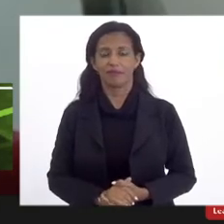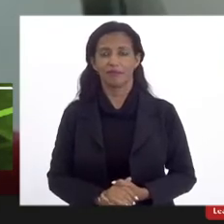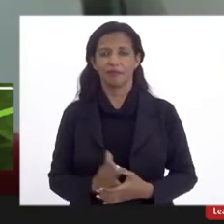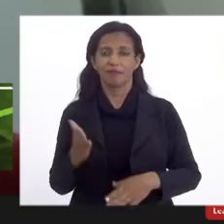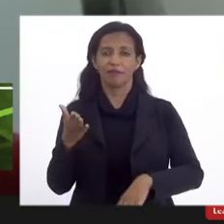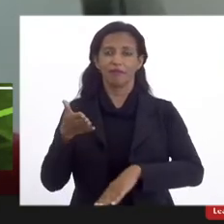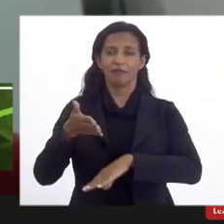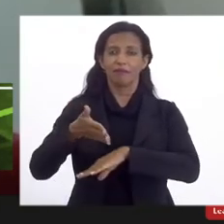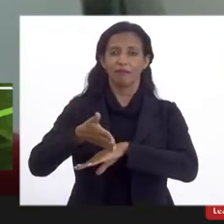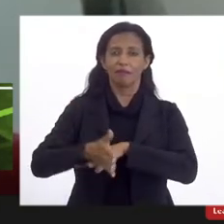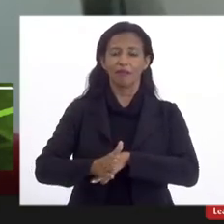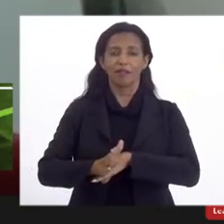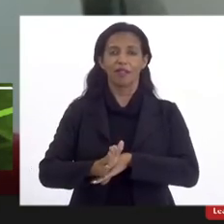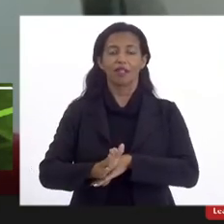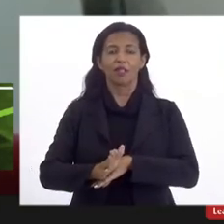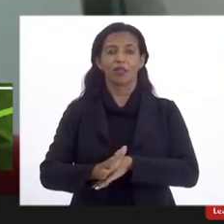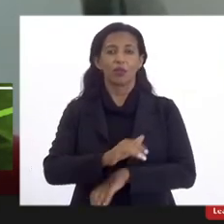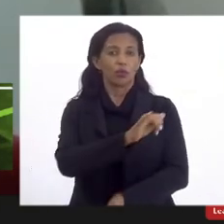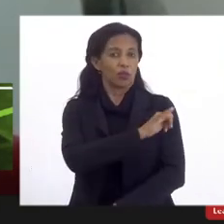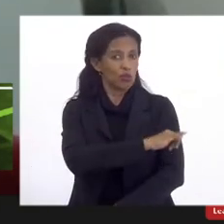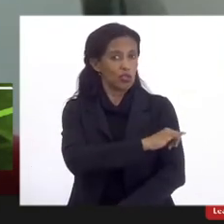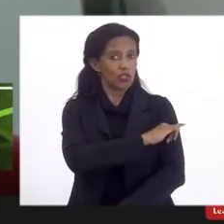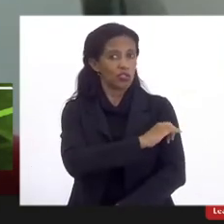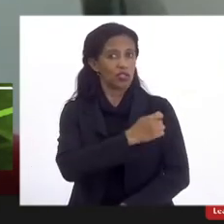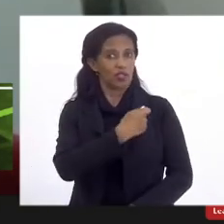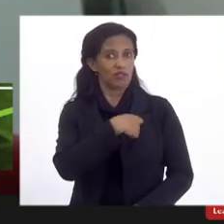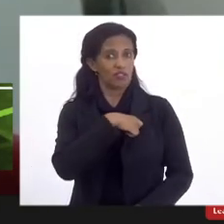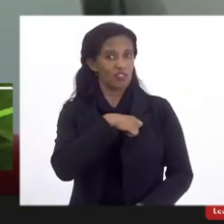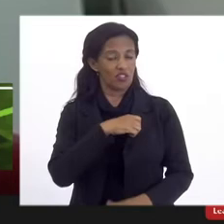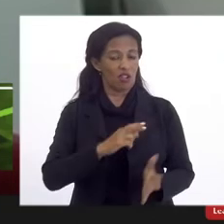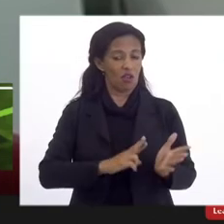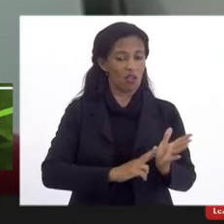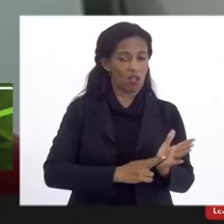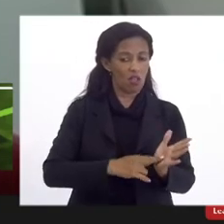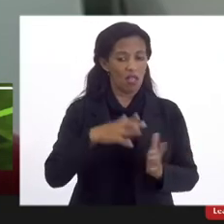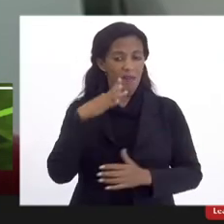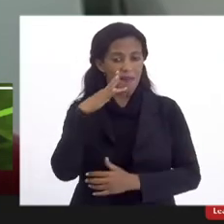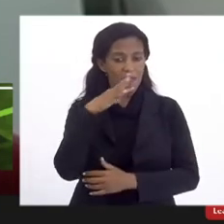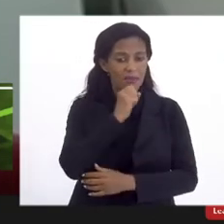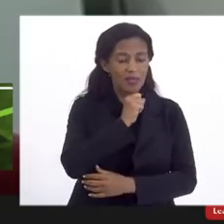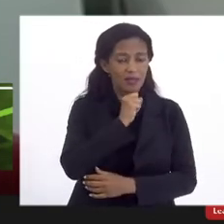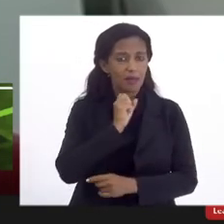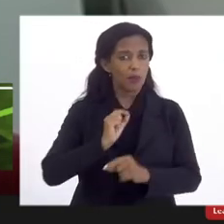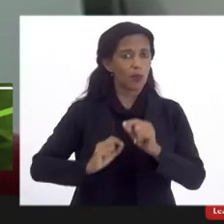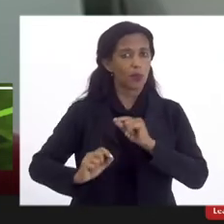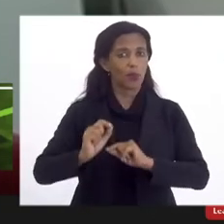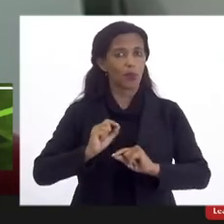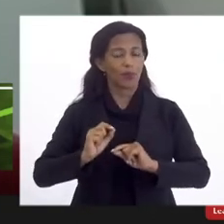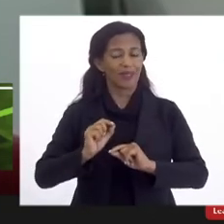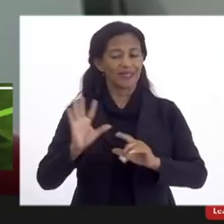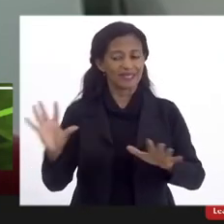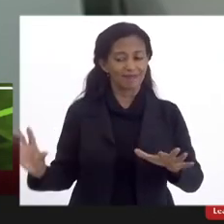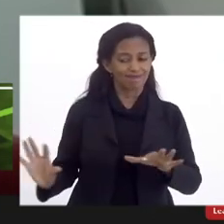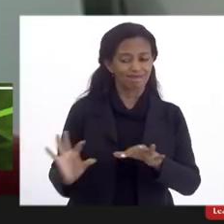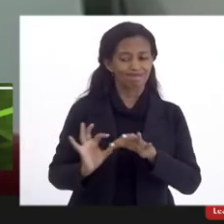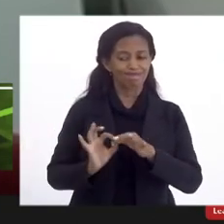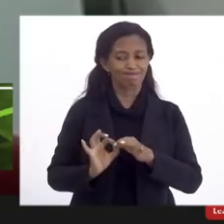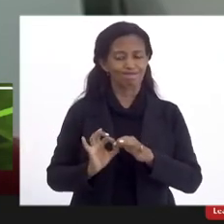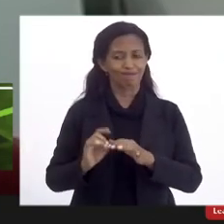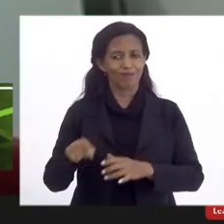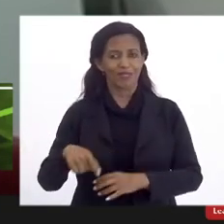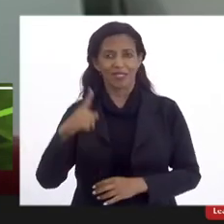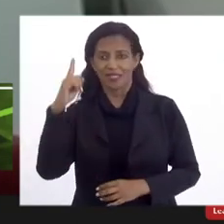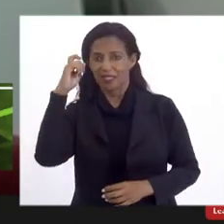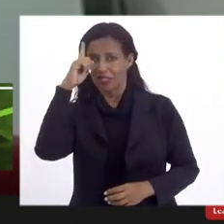entrando o Rio de Janeiro no regime de recuperação fiscal, a gente percebeu que essa consolidação seria muito